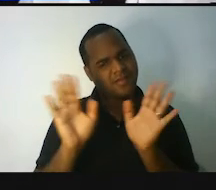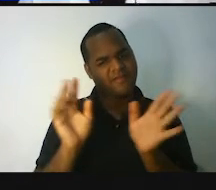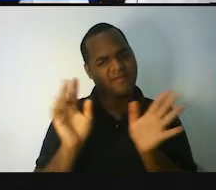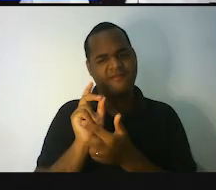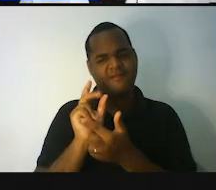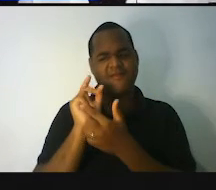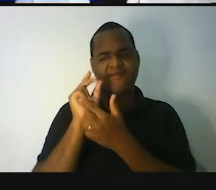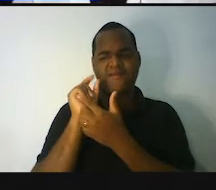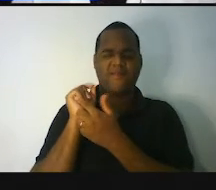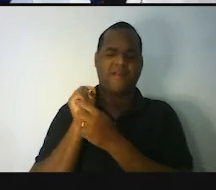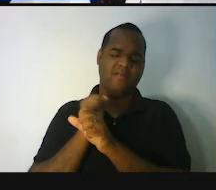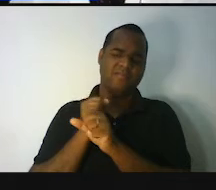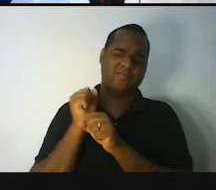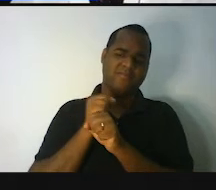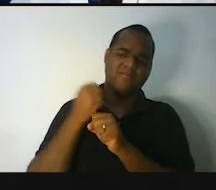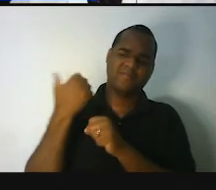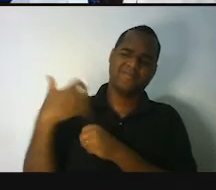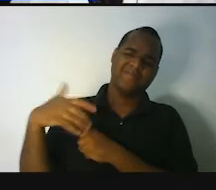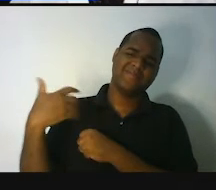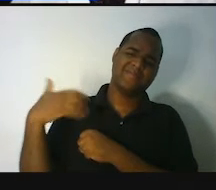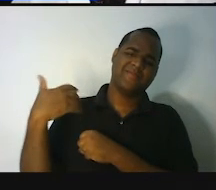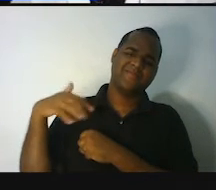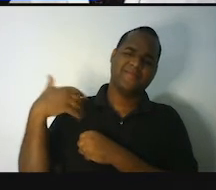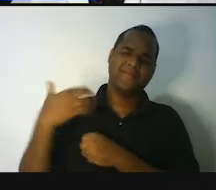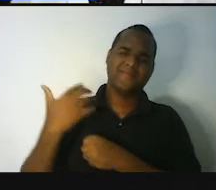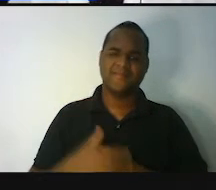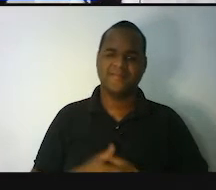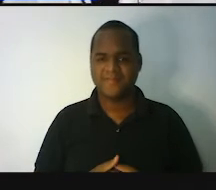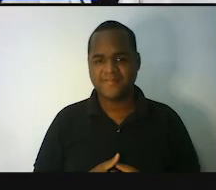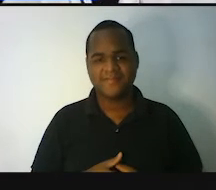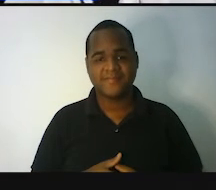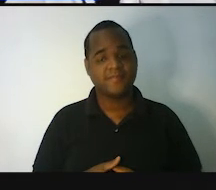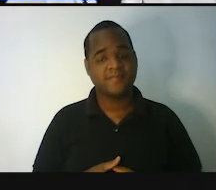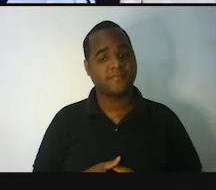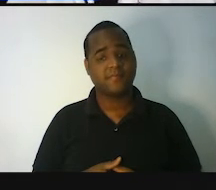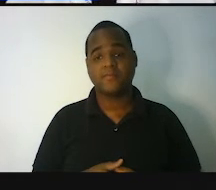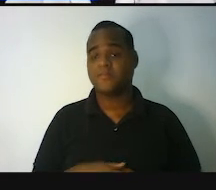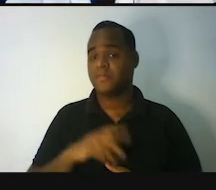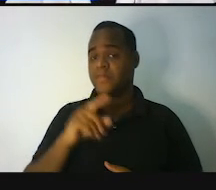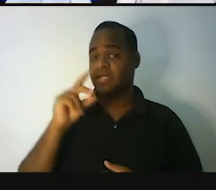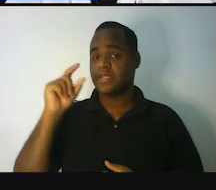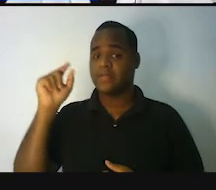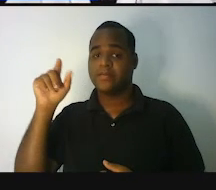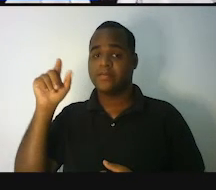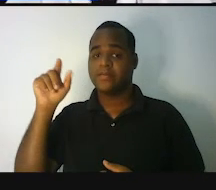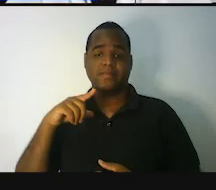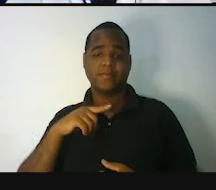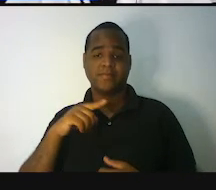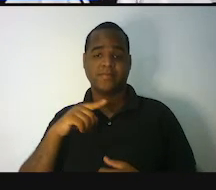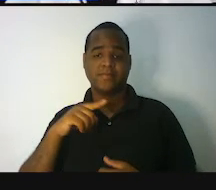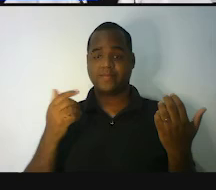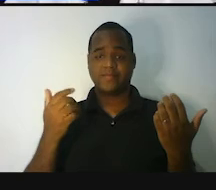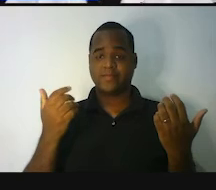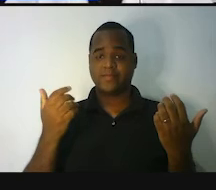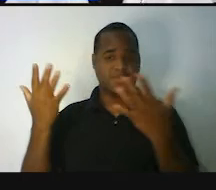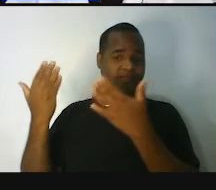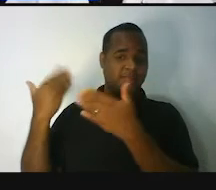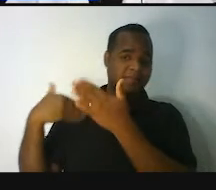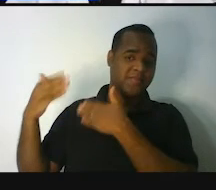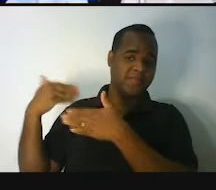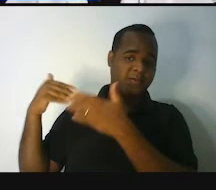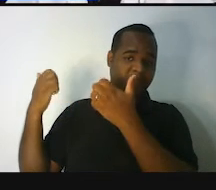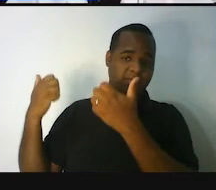já mede as coisas há muito tempo. Eu diria desde quando a gente, né?